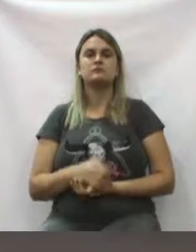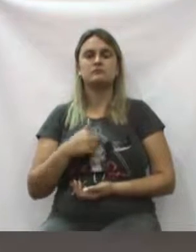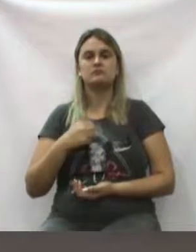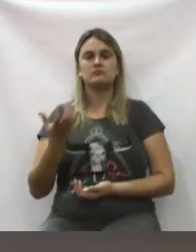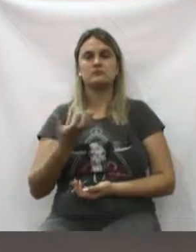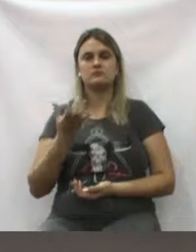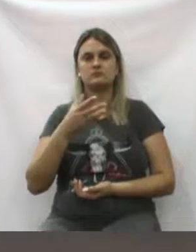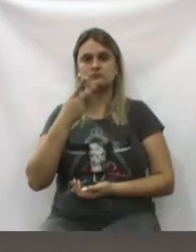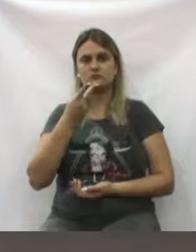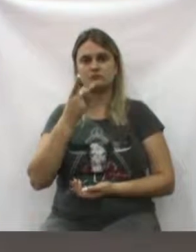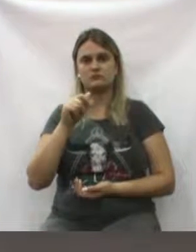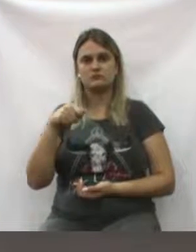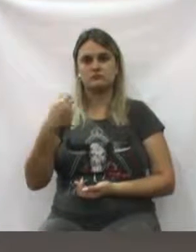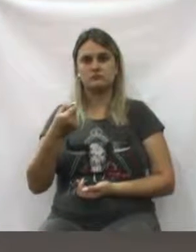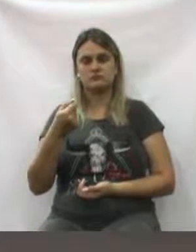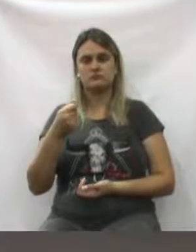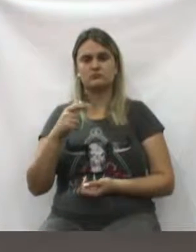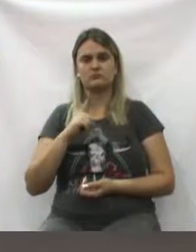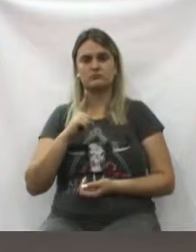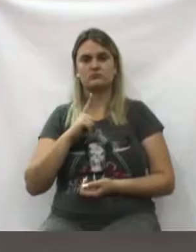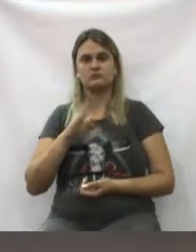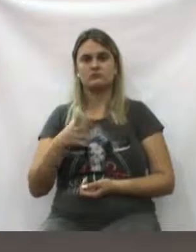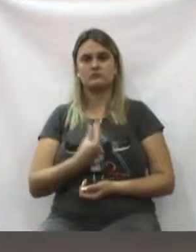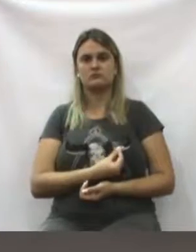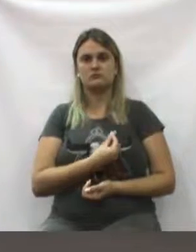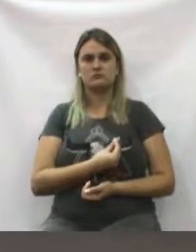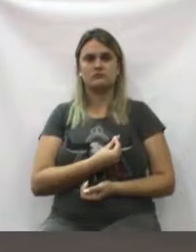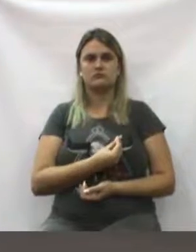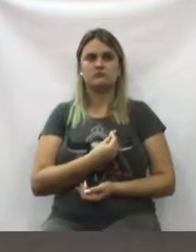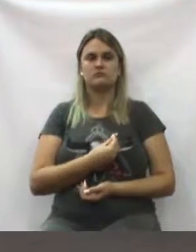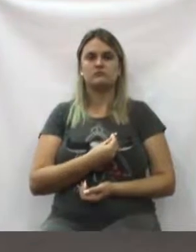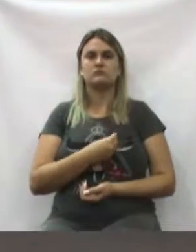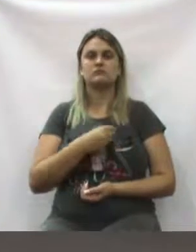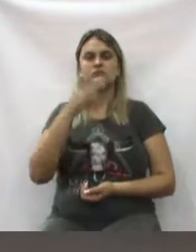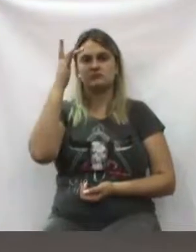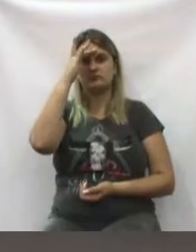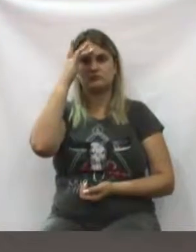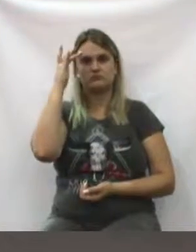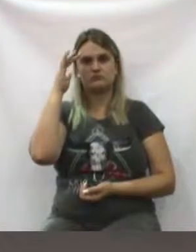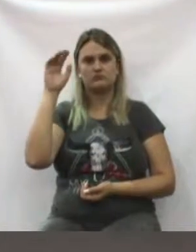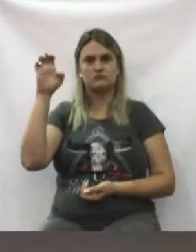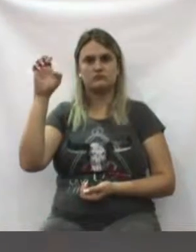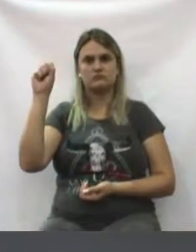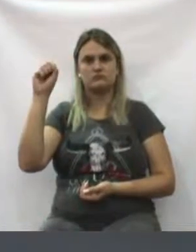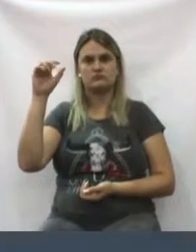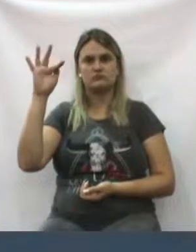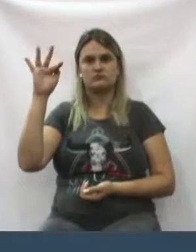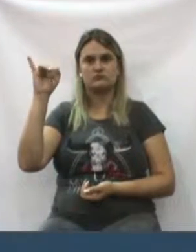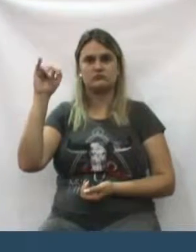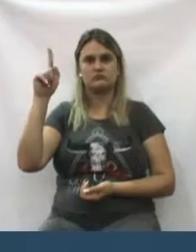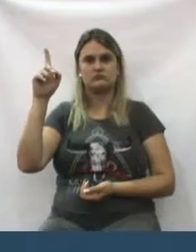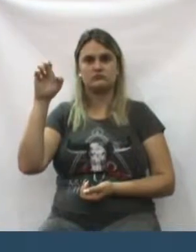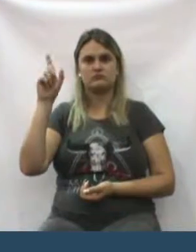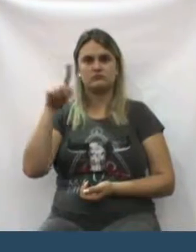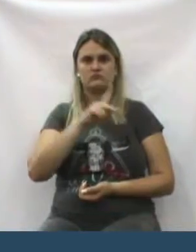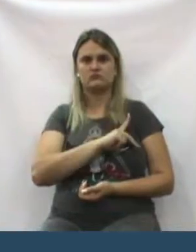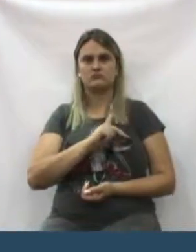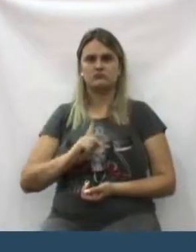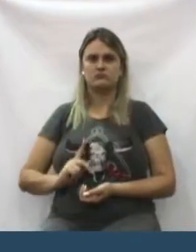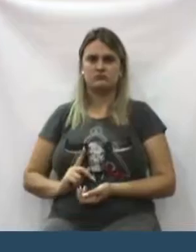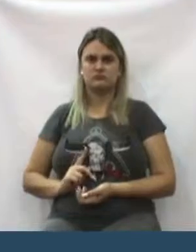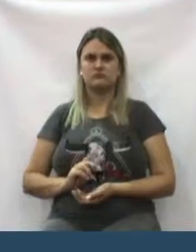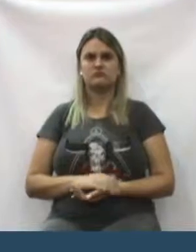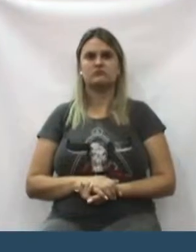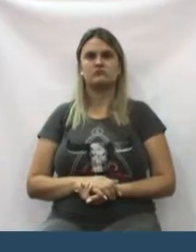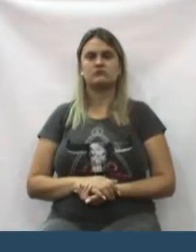Eu queria falar aqui a respeito, nós temos hoje a presença do pessoal da Esfinge aqui, a Vera, que é presidente